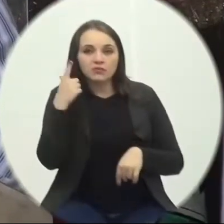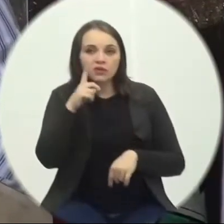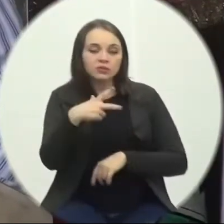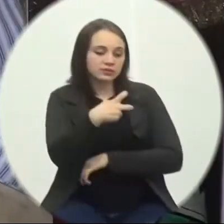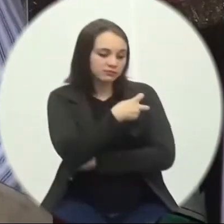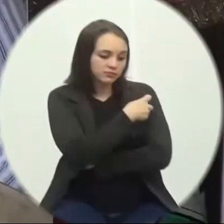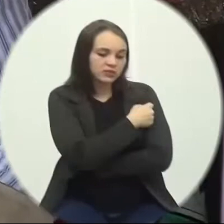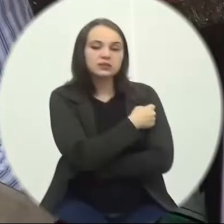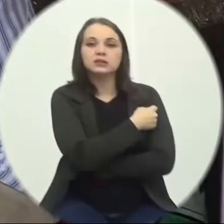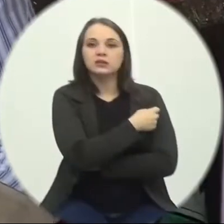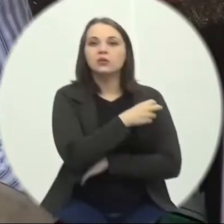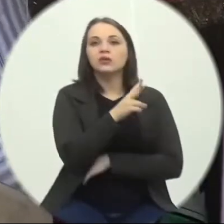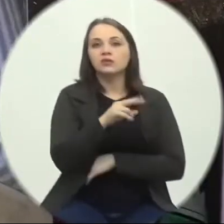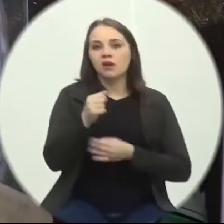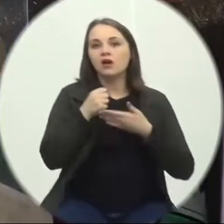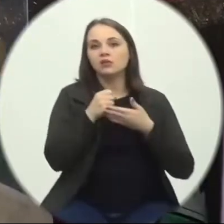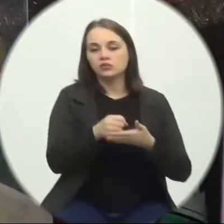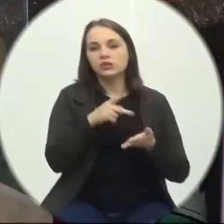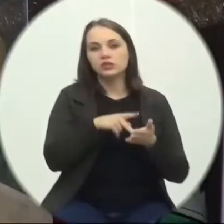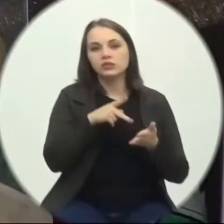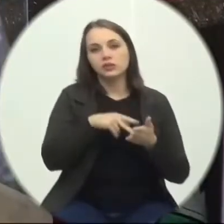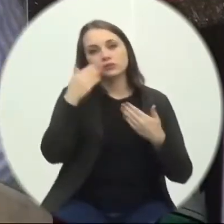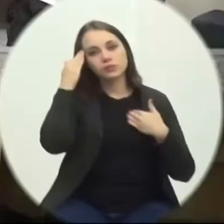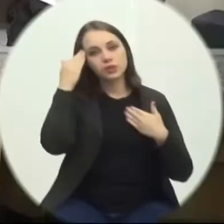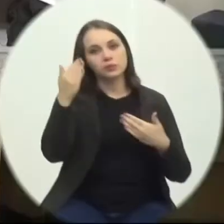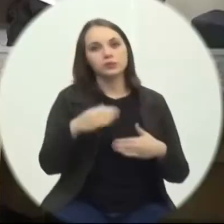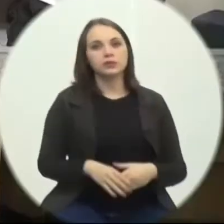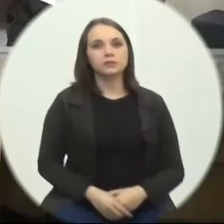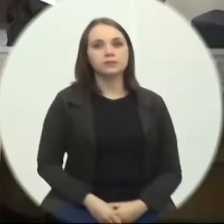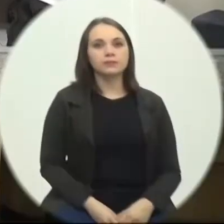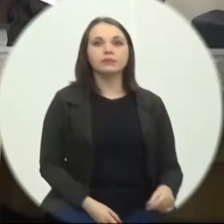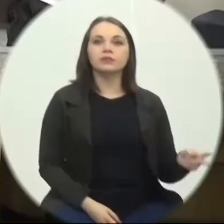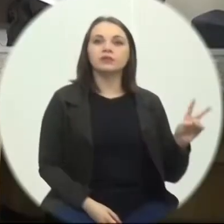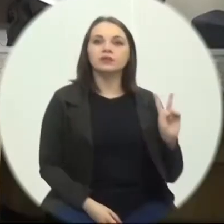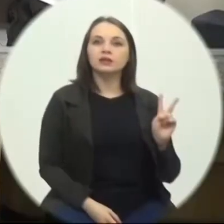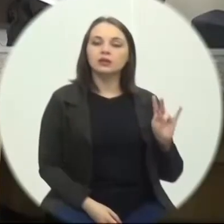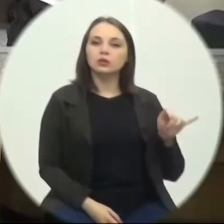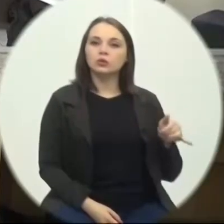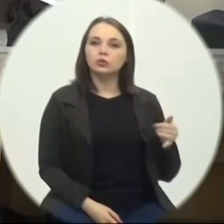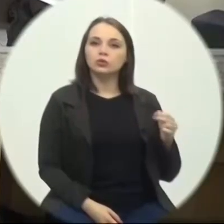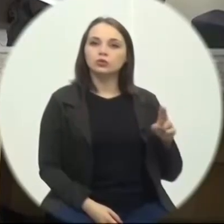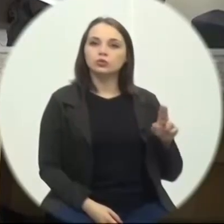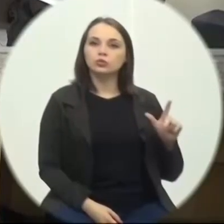imunização Que vale uma vida Obrigado presidente Muito bem Com a palavra O vereador Júlio Kaminsky